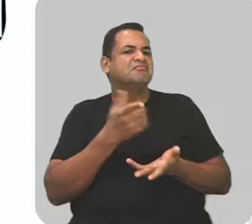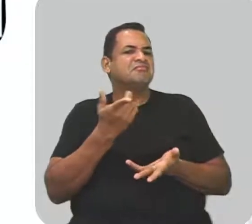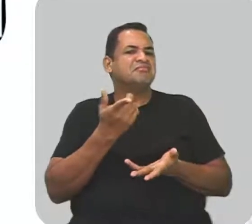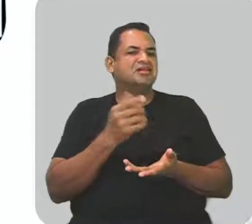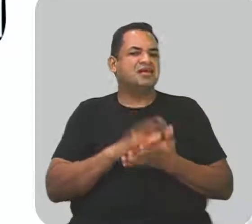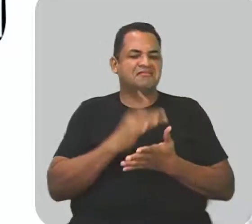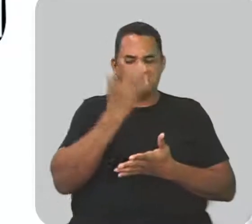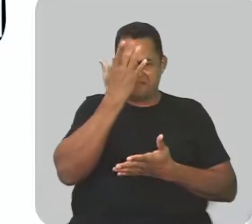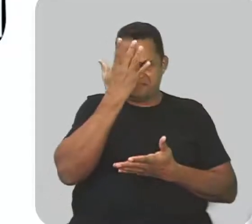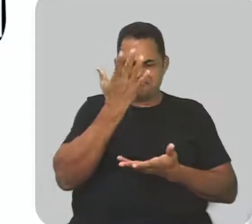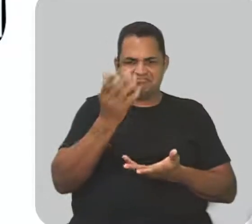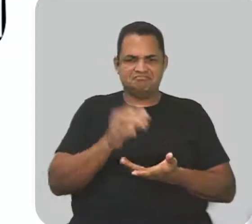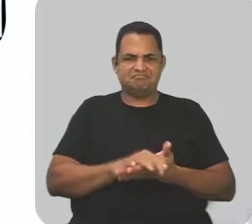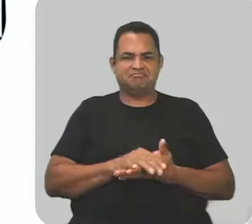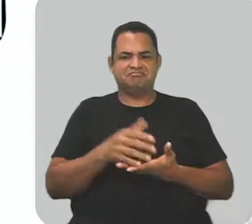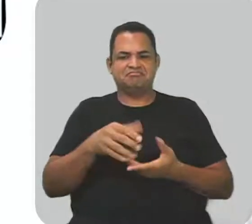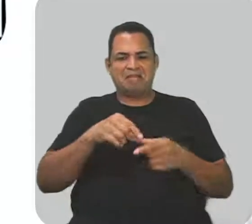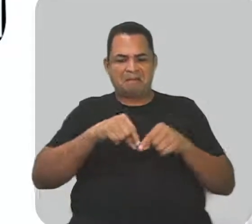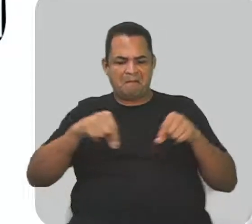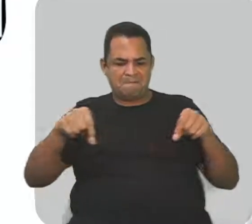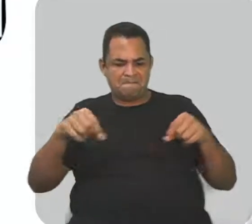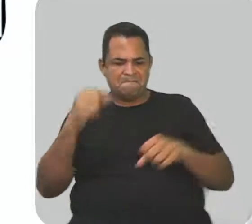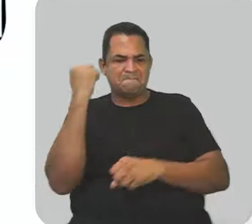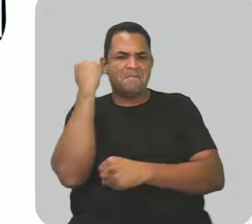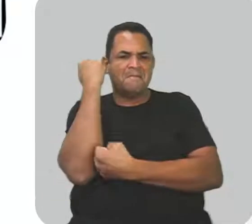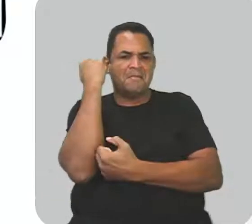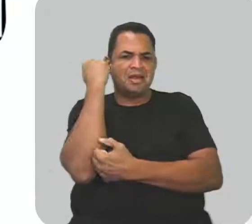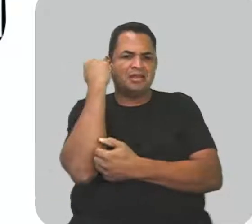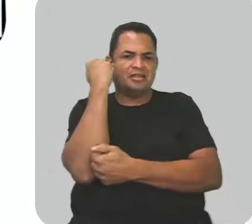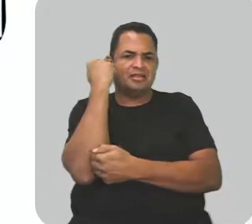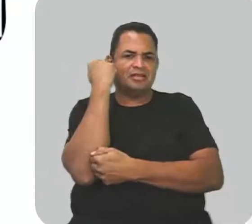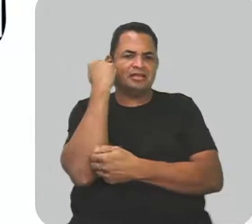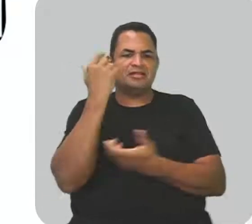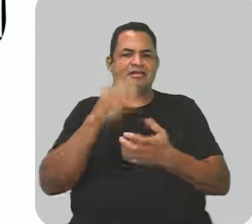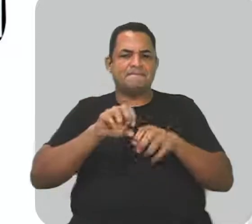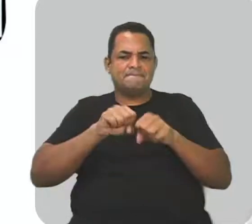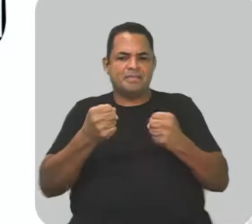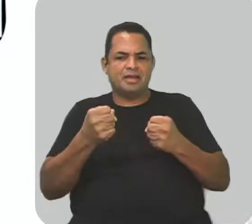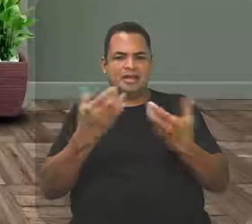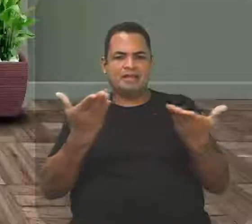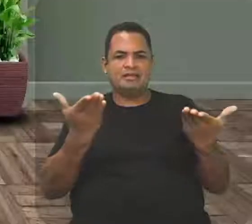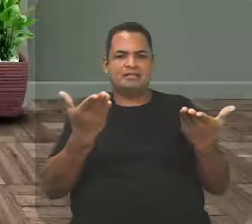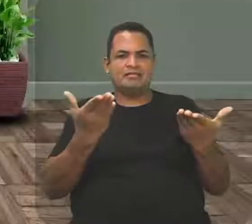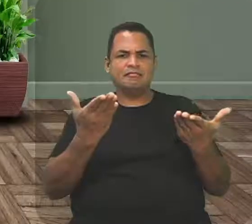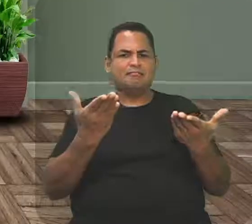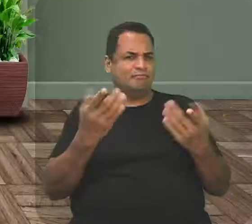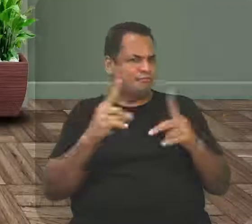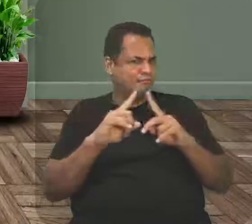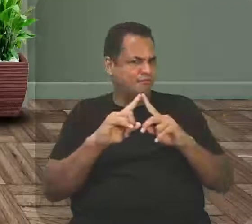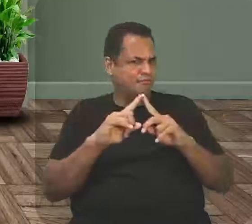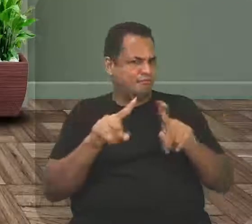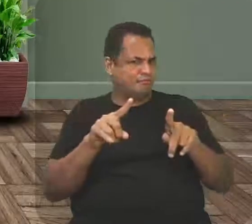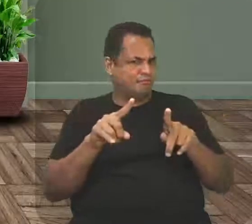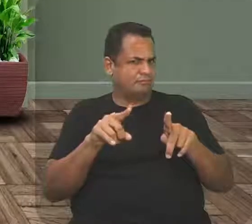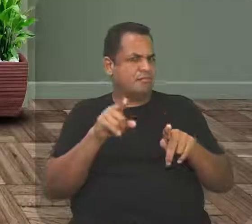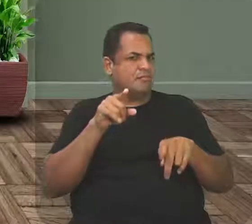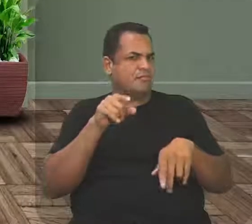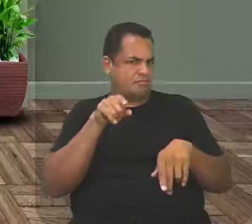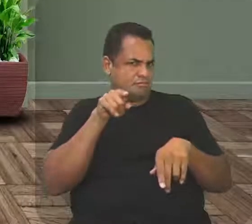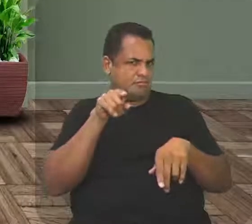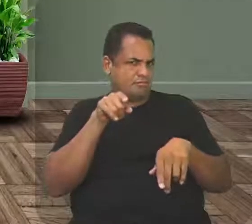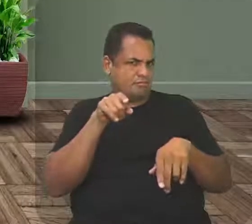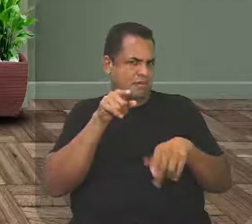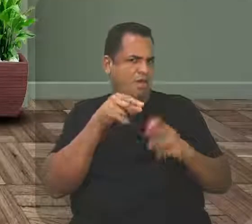mim é fácil. Pega um graveto, né? Quebrou. Mas será que era esse o sentido que ele queria?